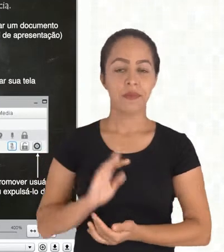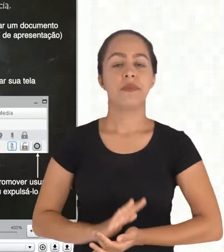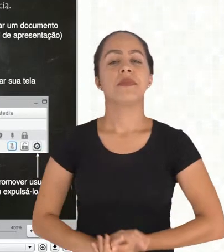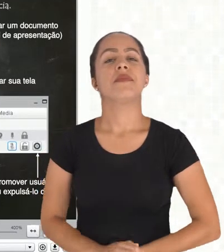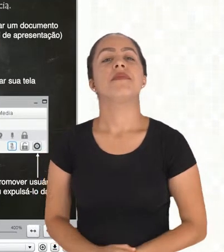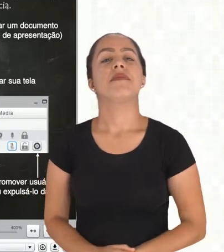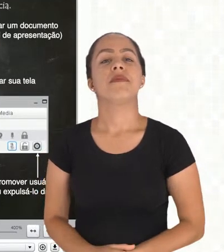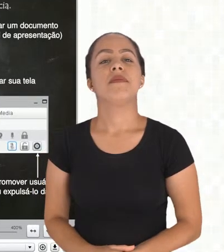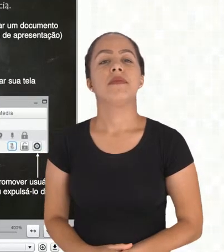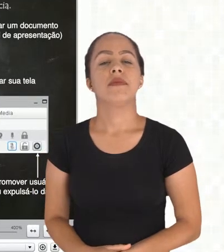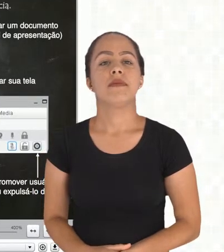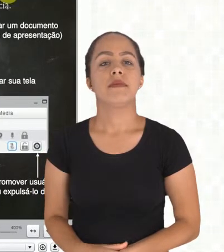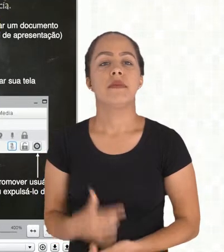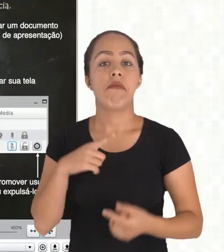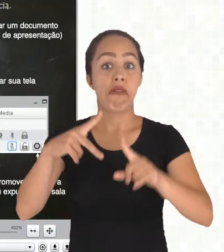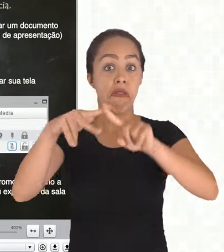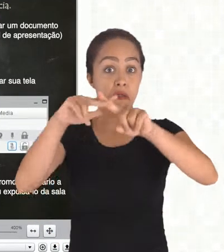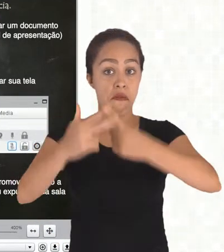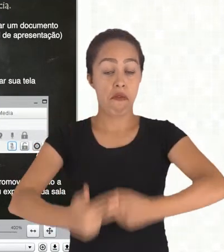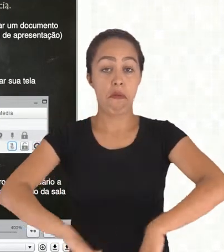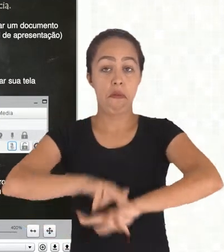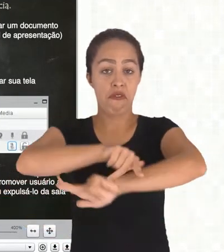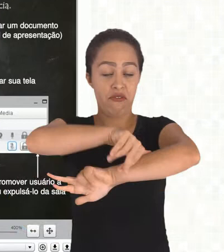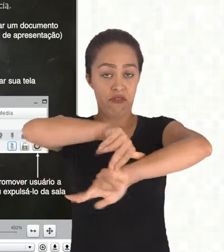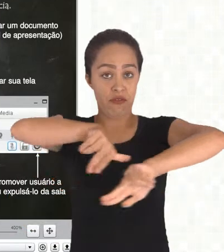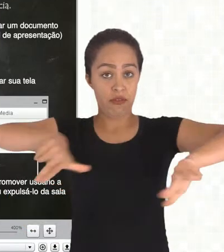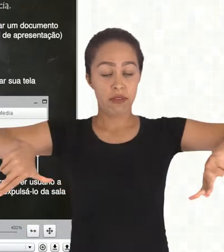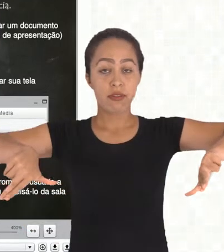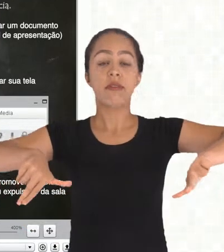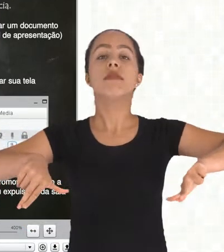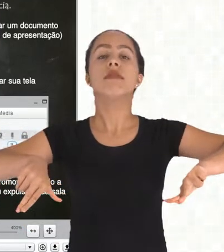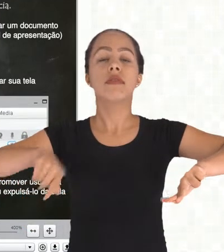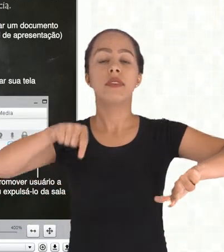e as outras pessoas vão ver esses desenhos tá certo?